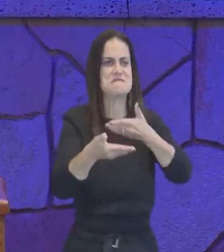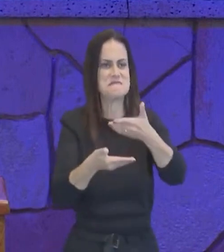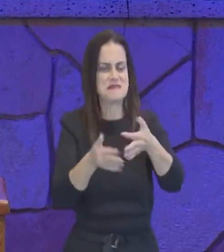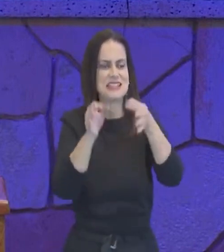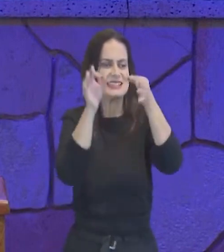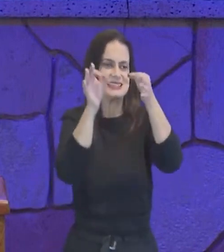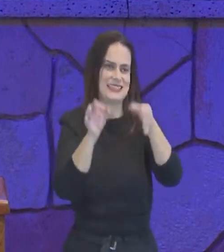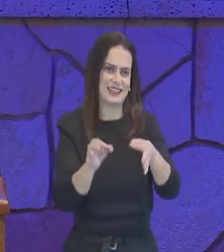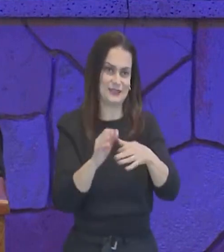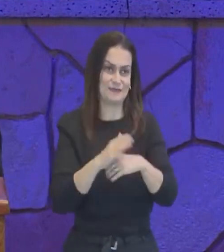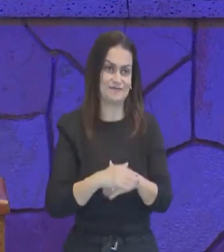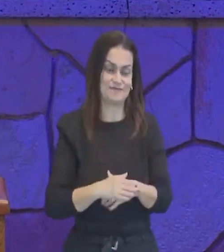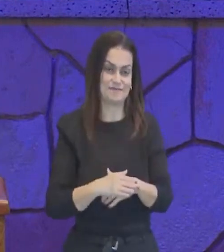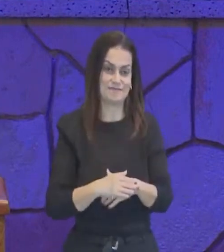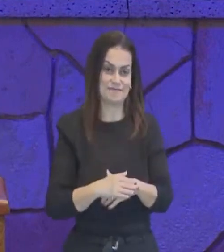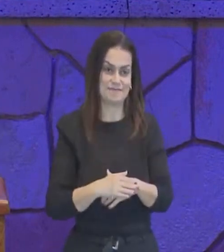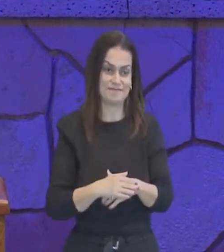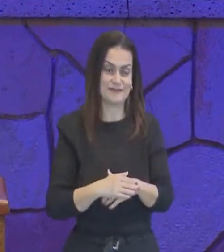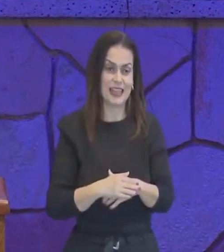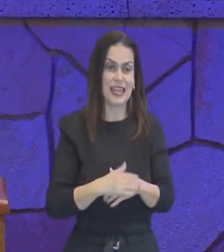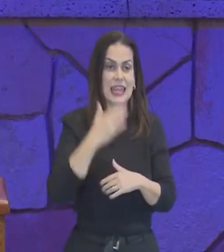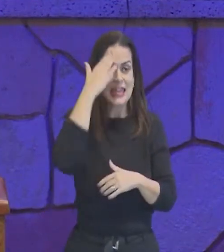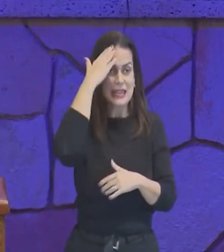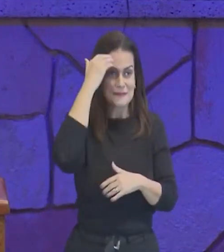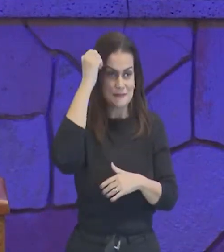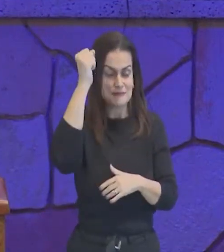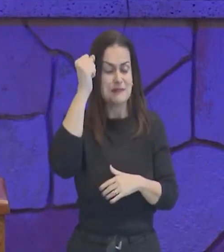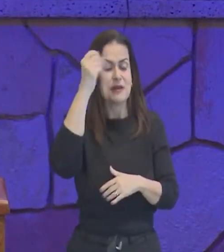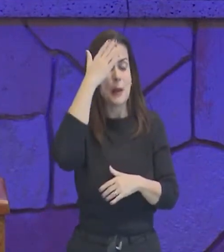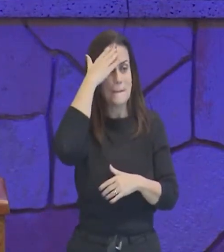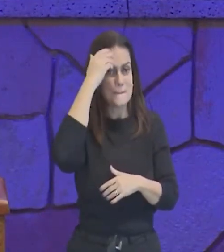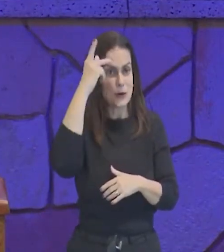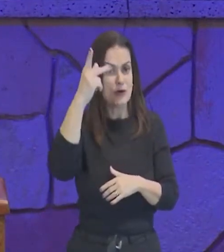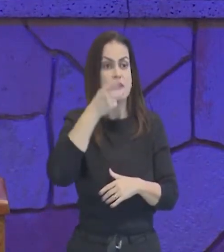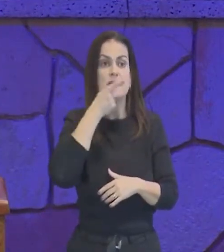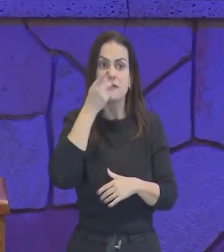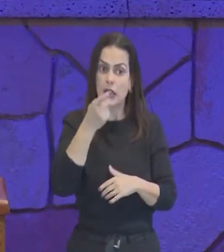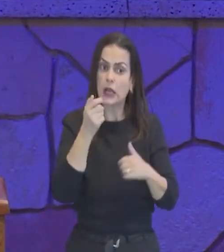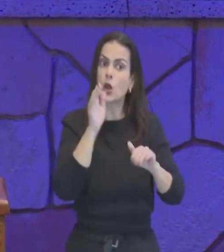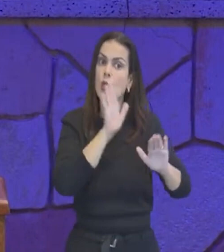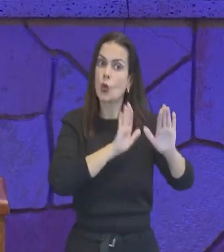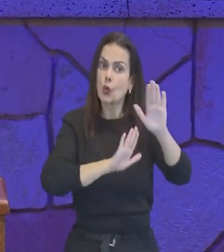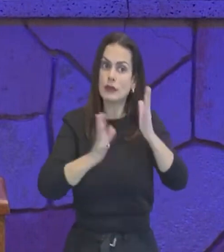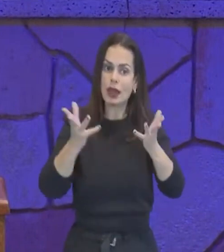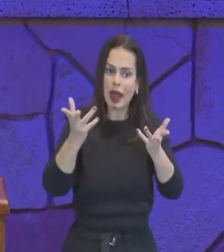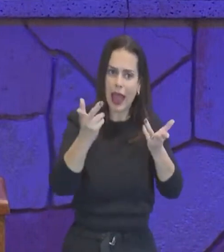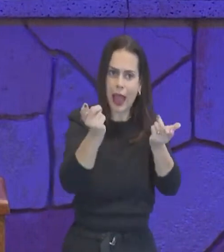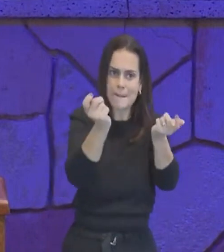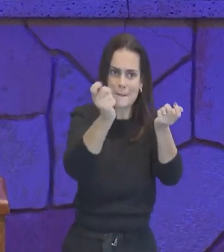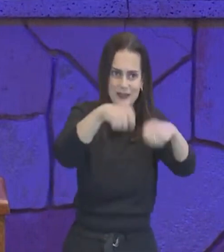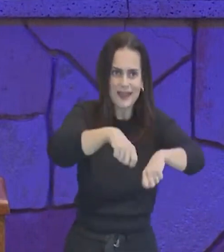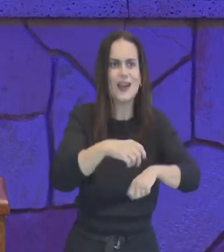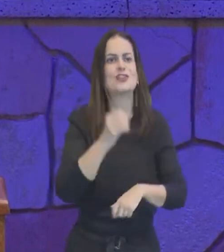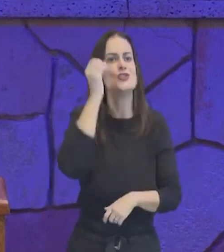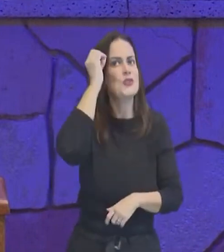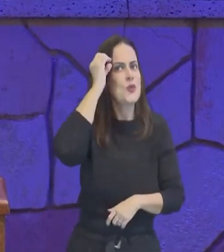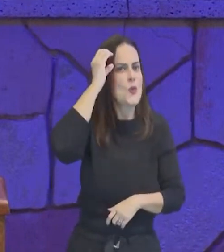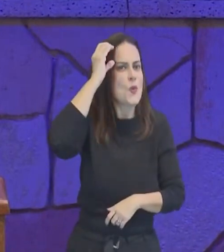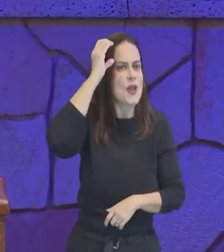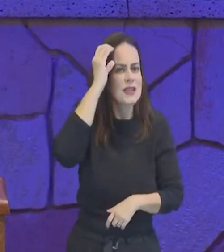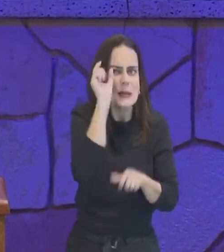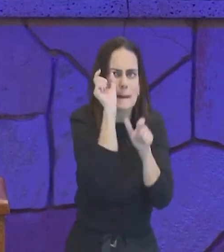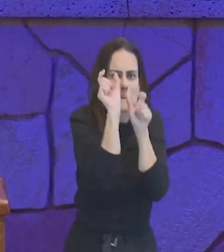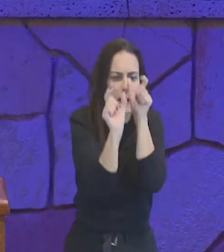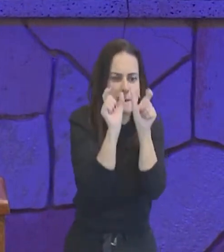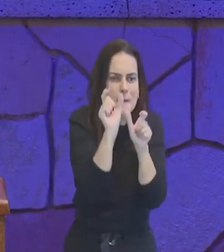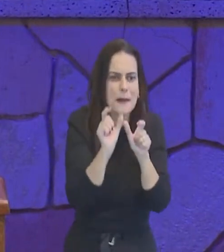e ele então traz aqui inúmeras questões, prudência, habilidade, conhecimento das parábolas, dos